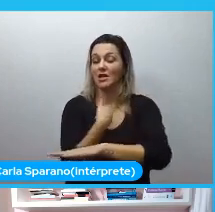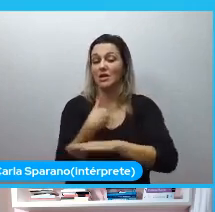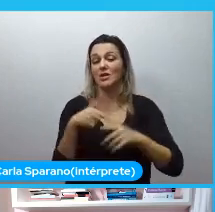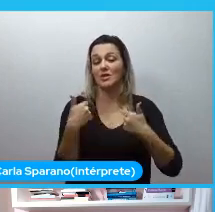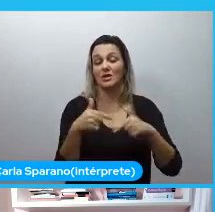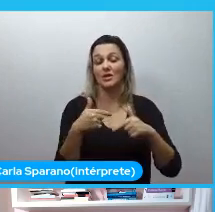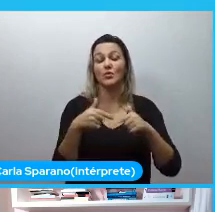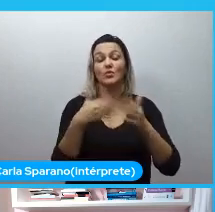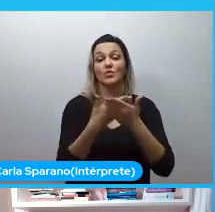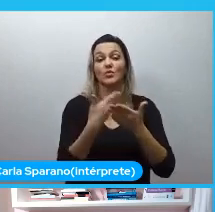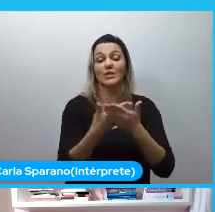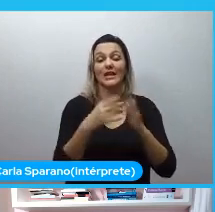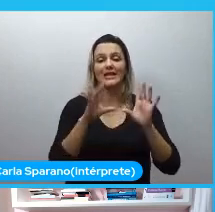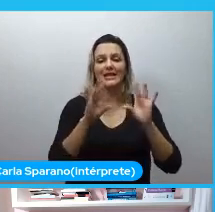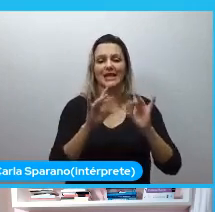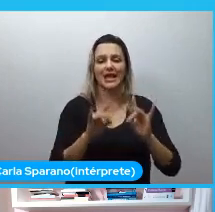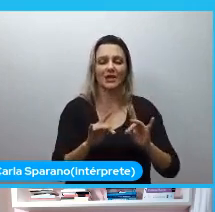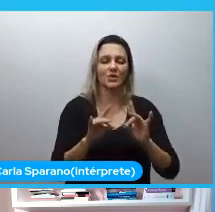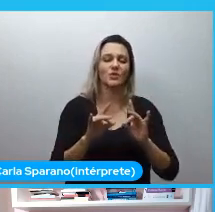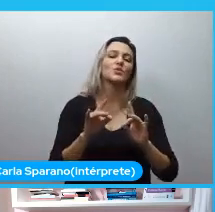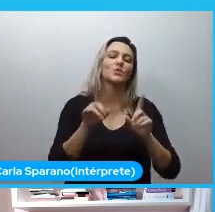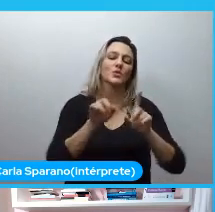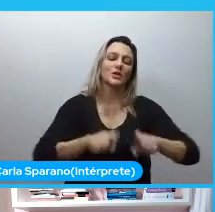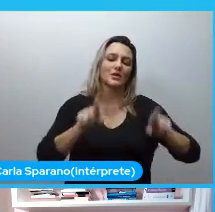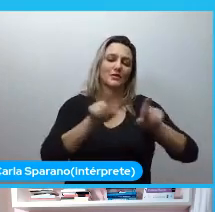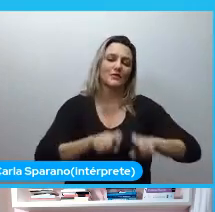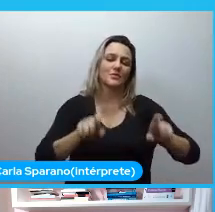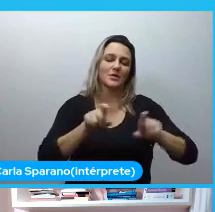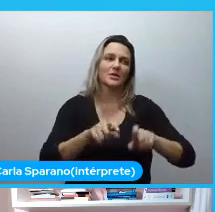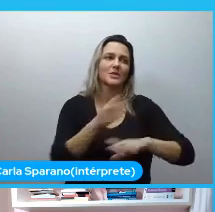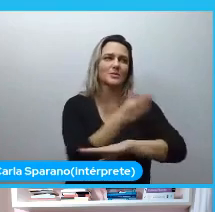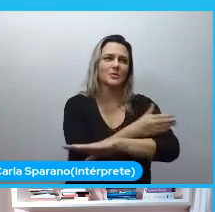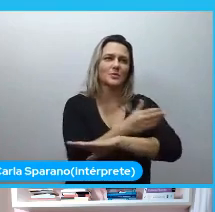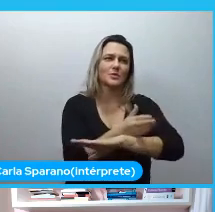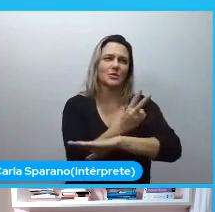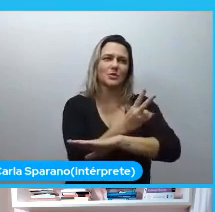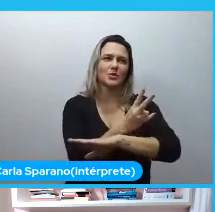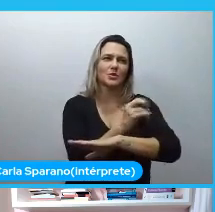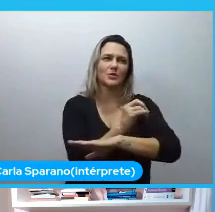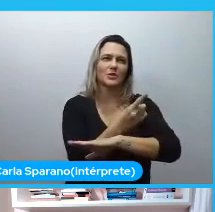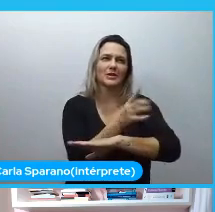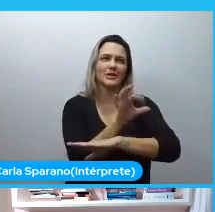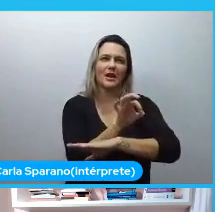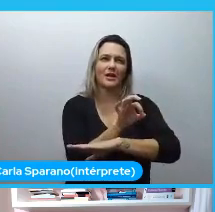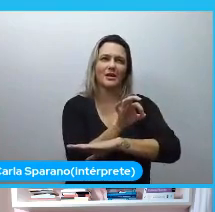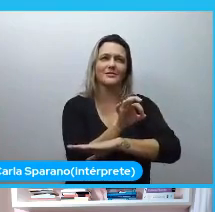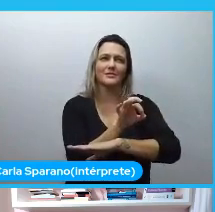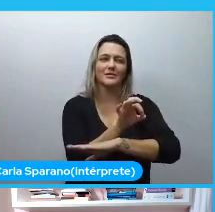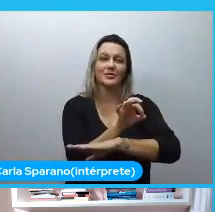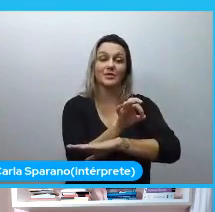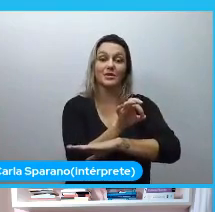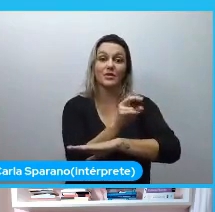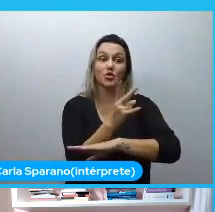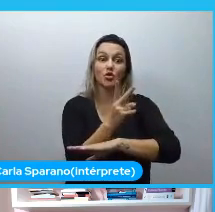informática e acabou que... Comecei em 2010, mas acho que só cai a ficha de dois anos. Depois.